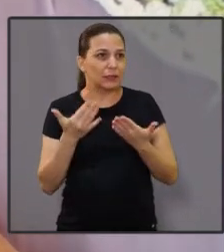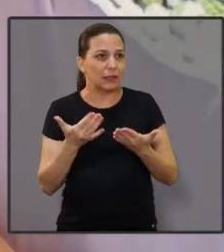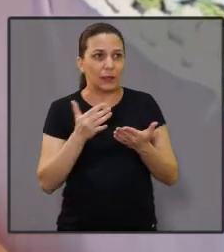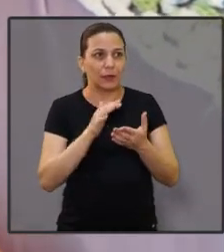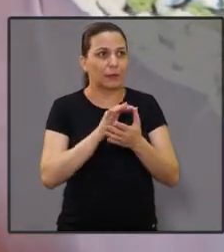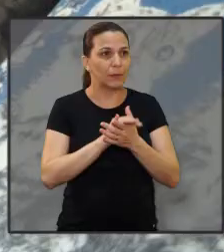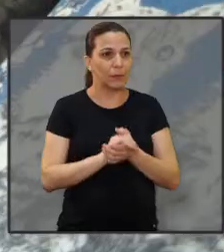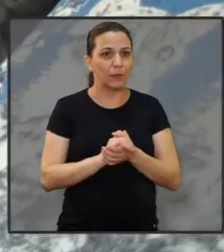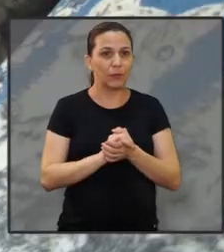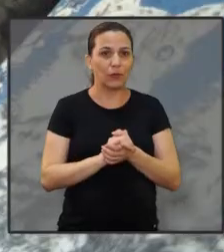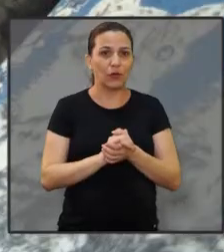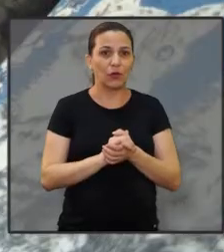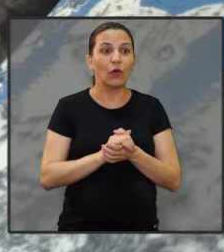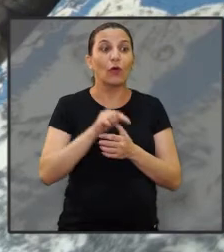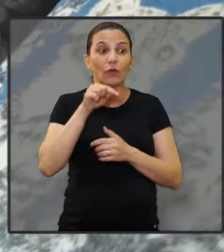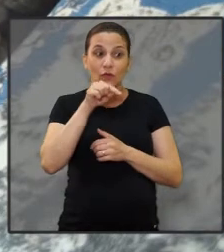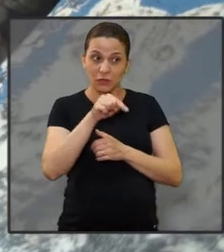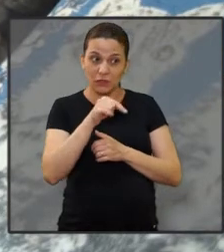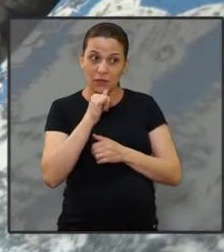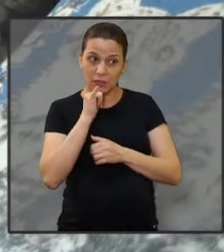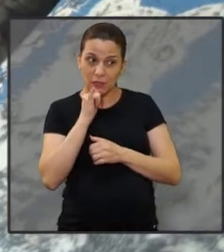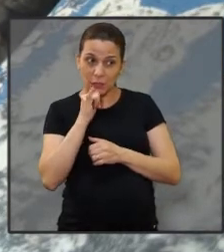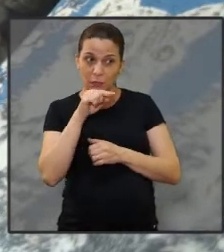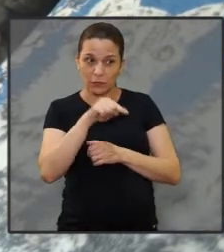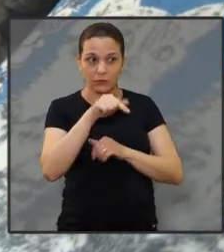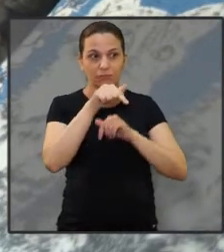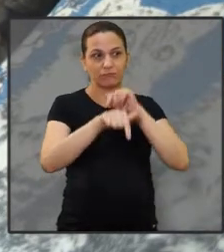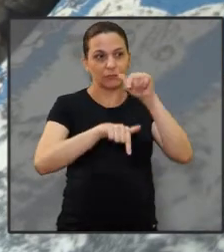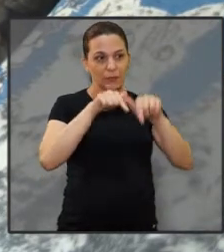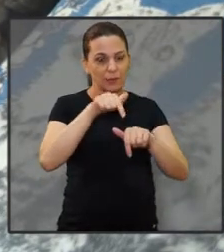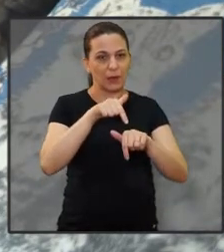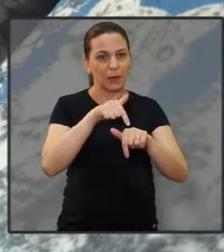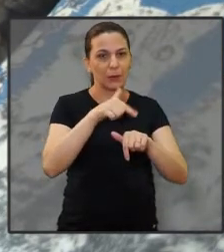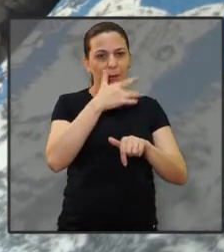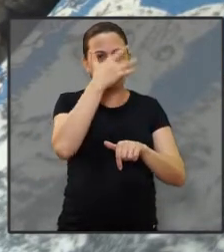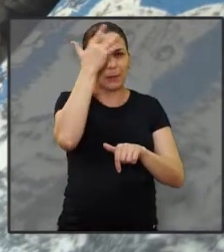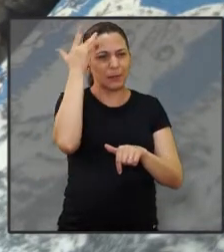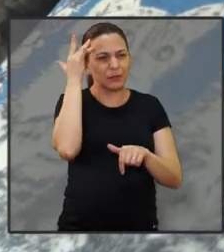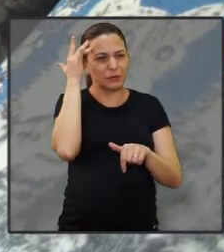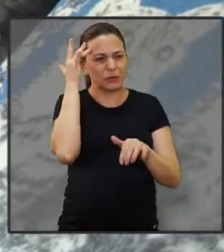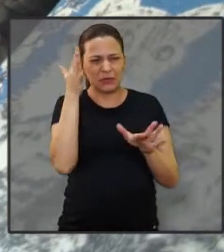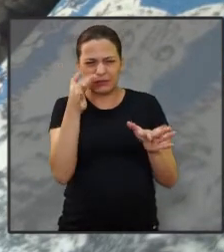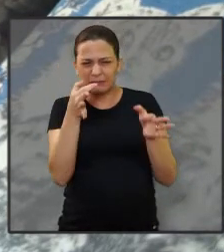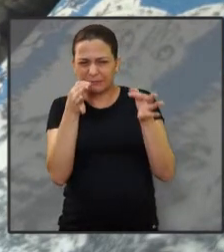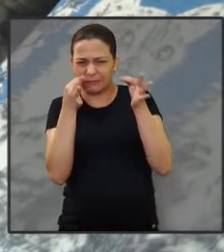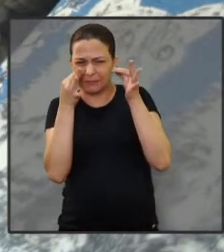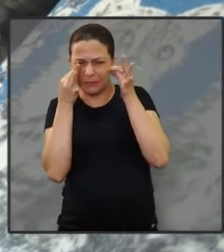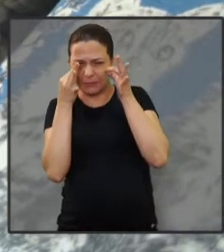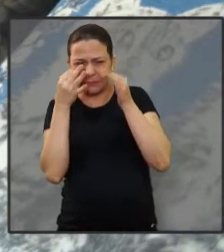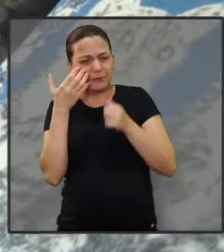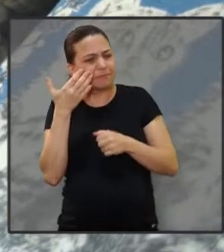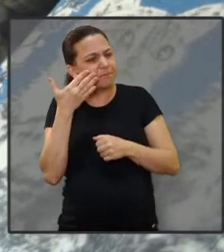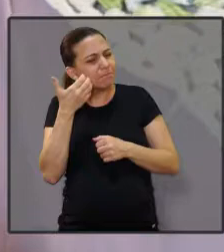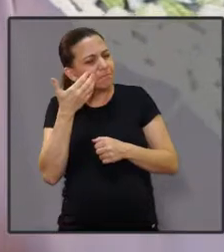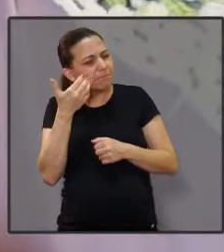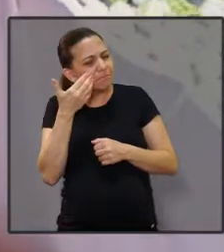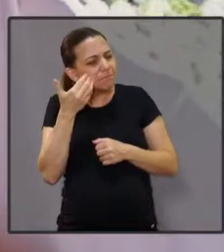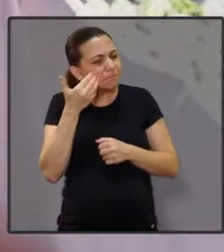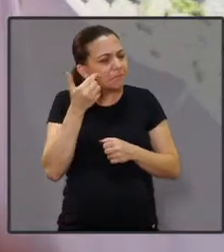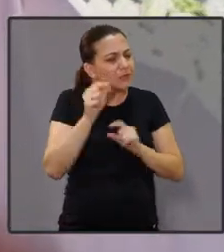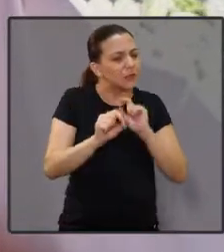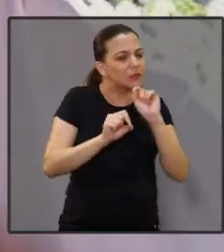supor assim, ó. Você está fazendo o seu trabalho, tem sempre alguém atrás falando de você.